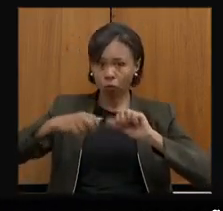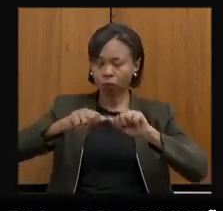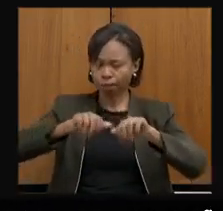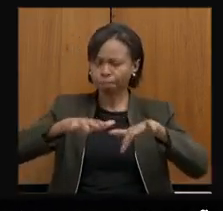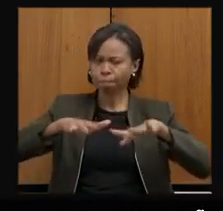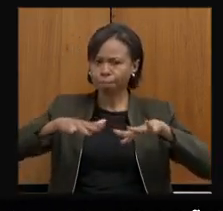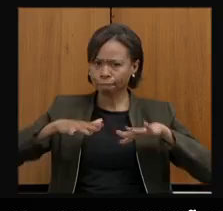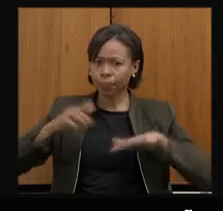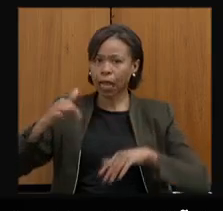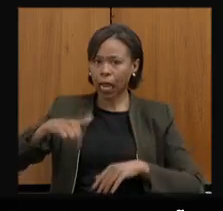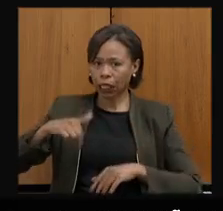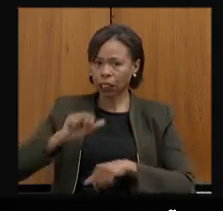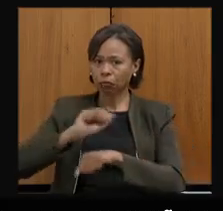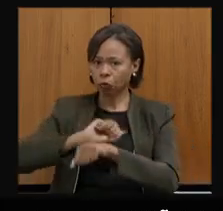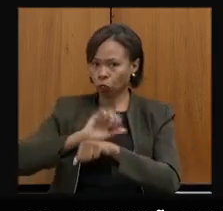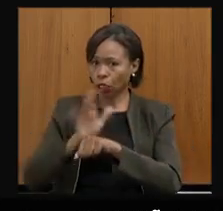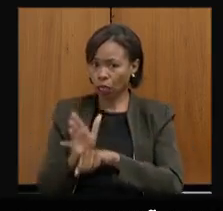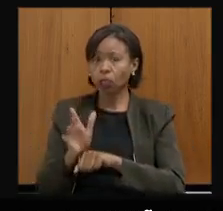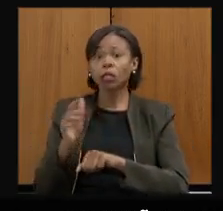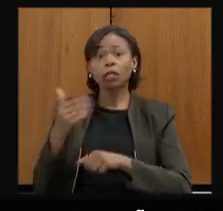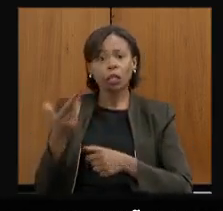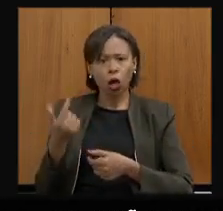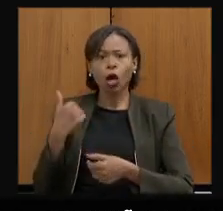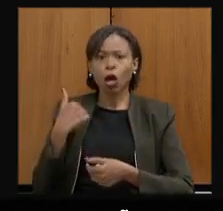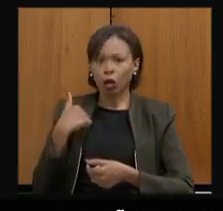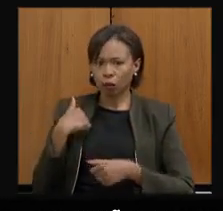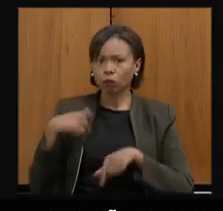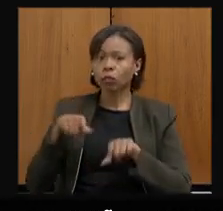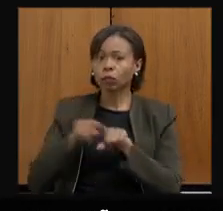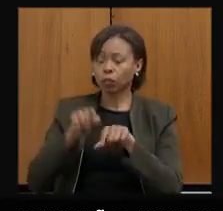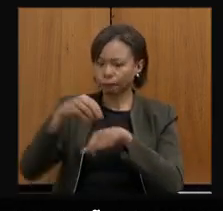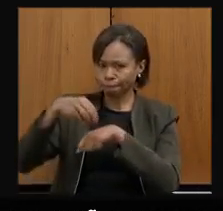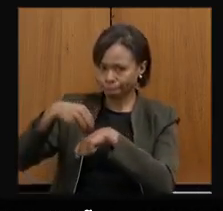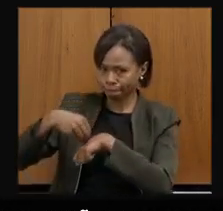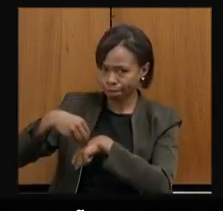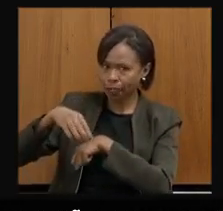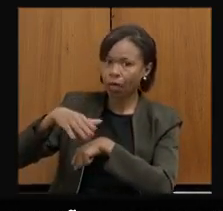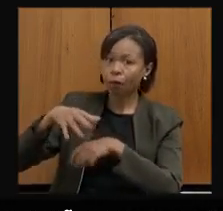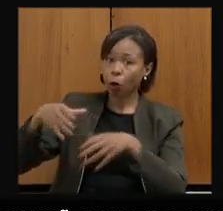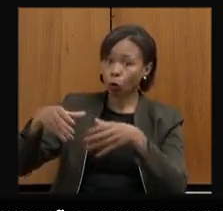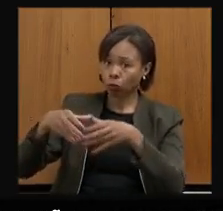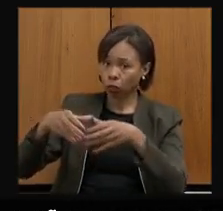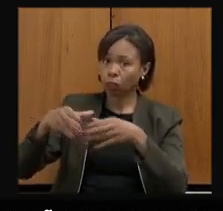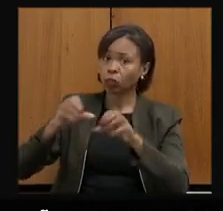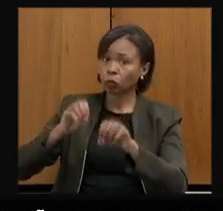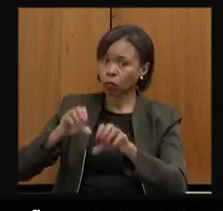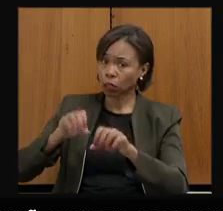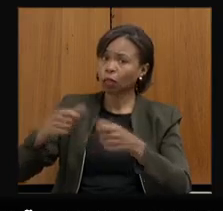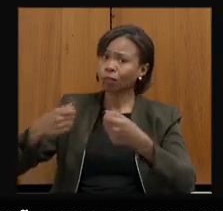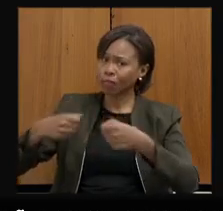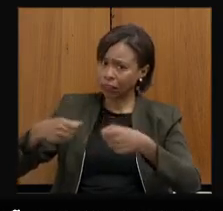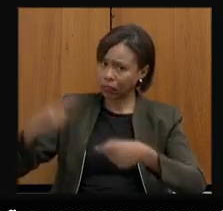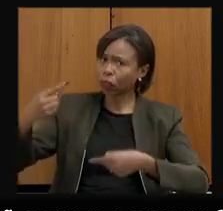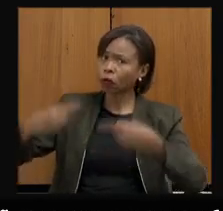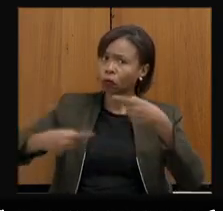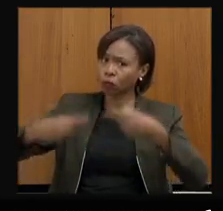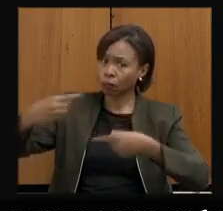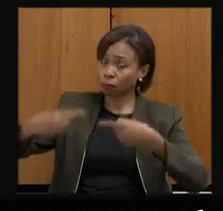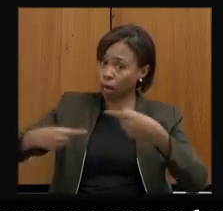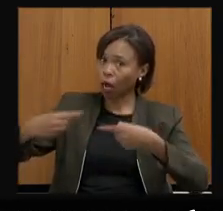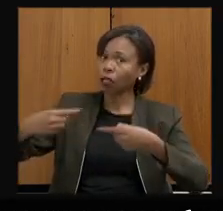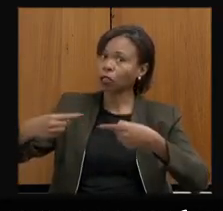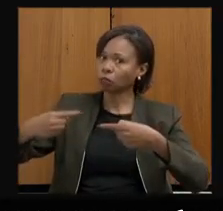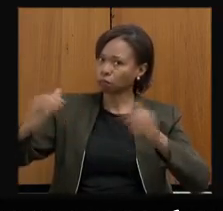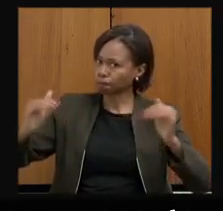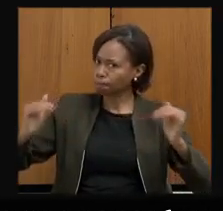e eu vou levar essa questão também para a Comissão de Educação para a gente poder fazer um debate, mas um debate de alto nível,